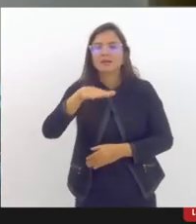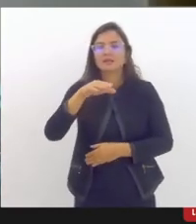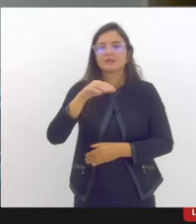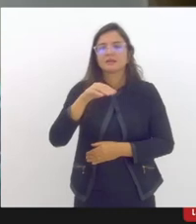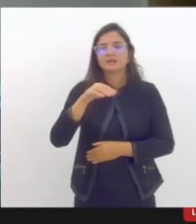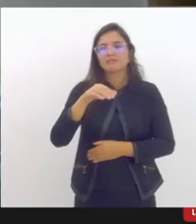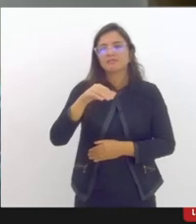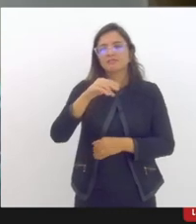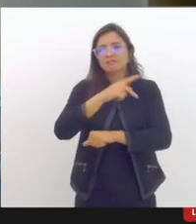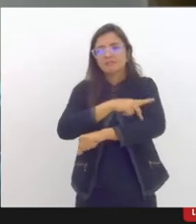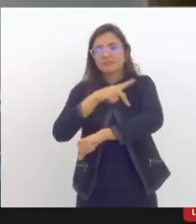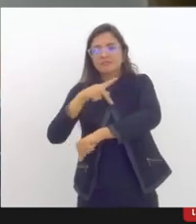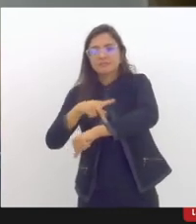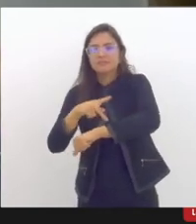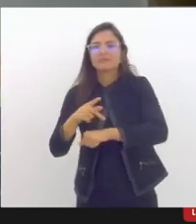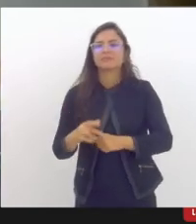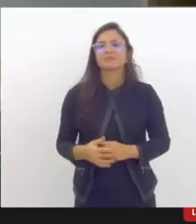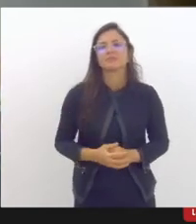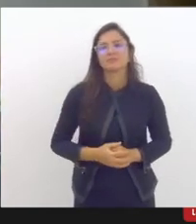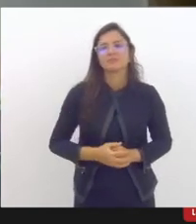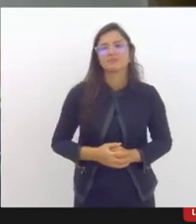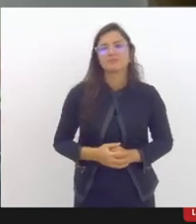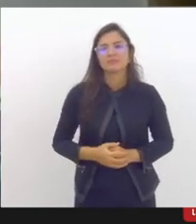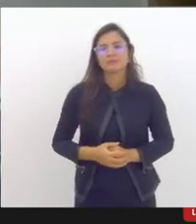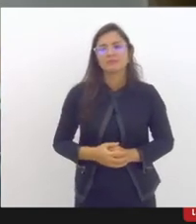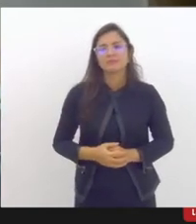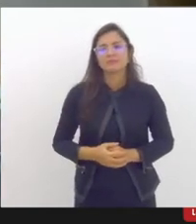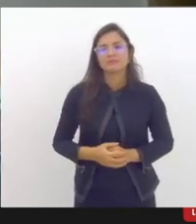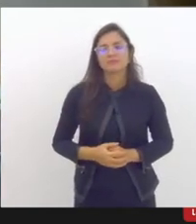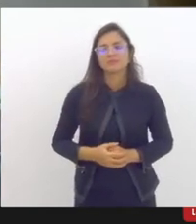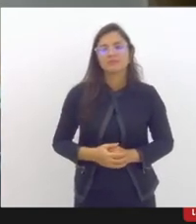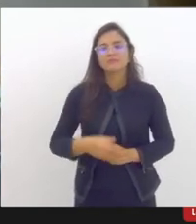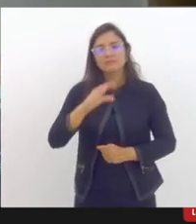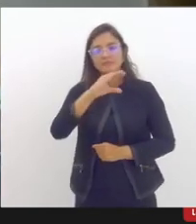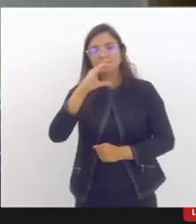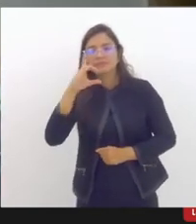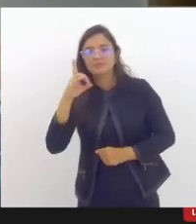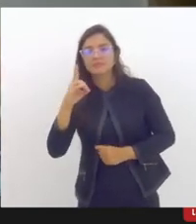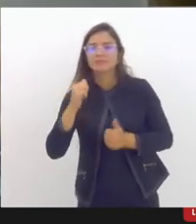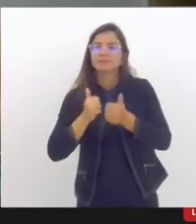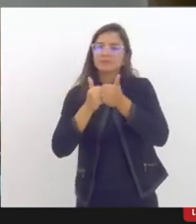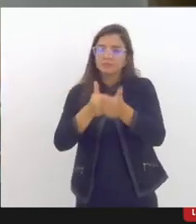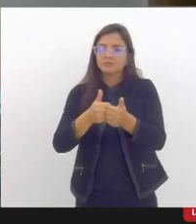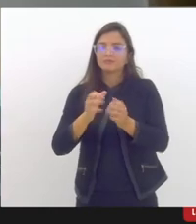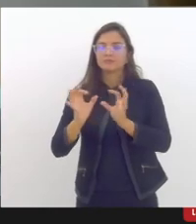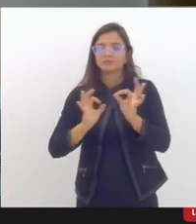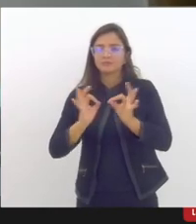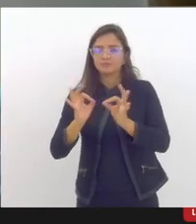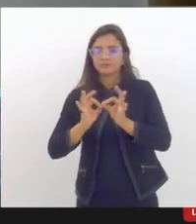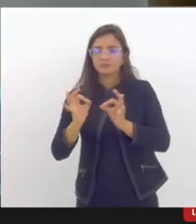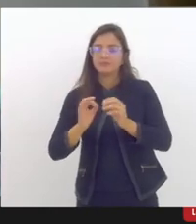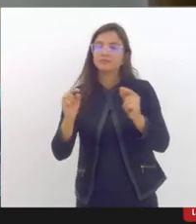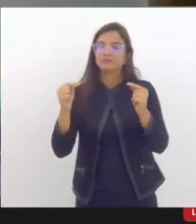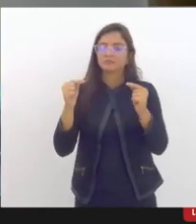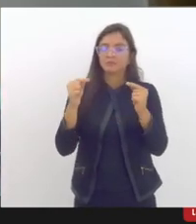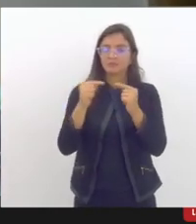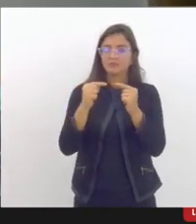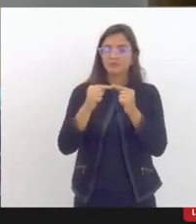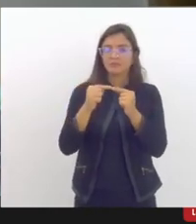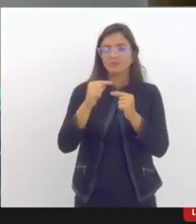pedagógica. Atua hoje na Coordenadoria de Acompanhamento de Projetos, que faz parte da Superintendência de